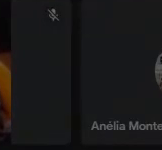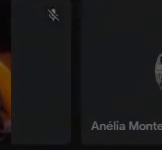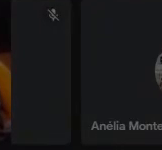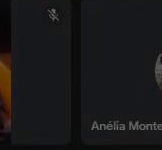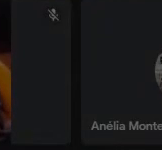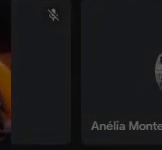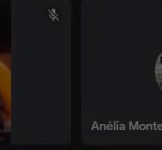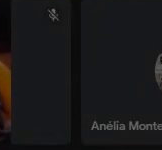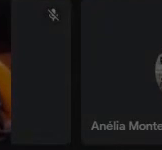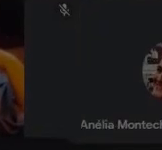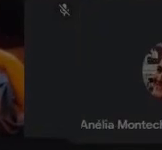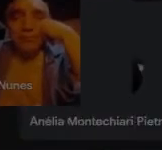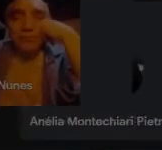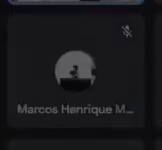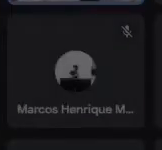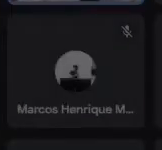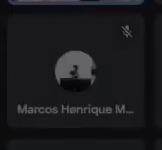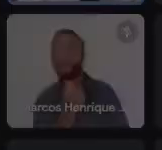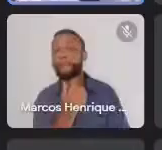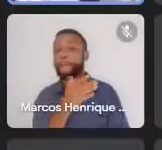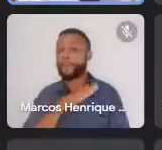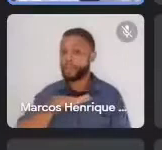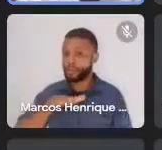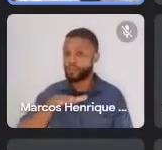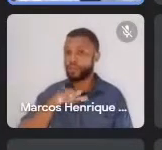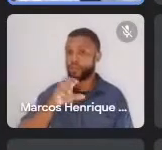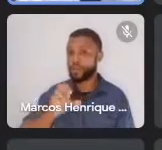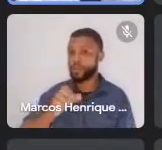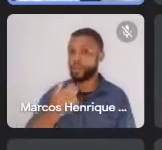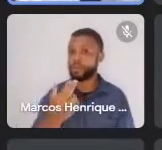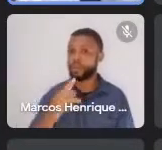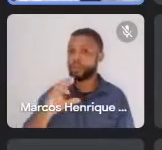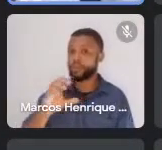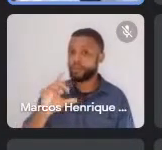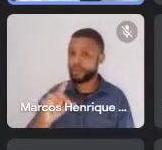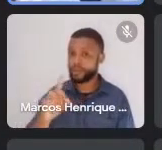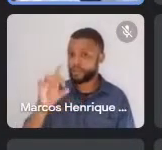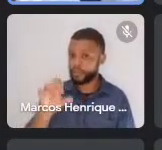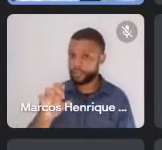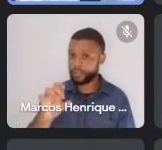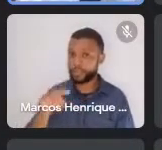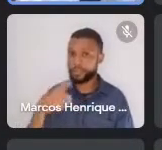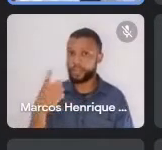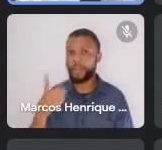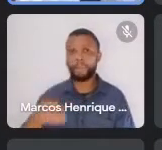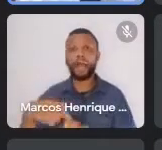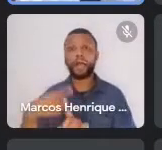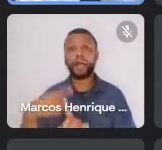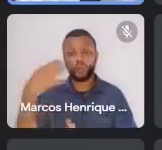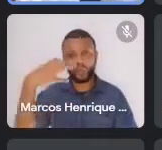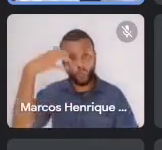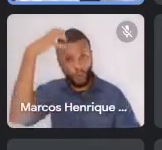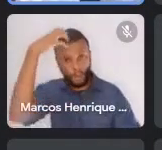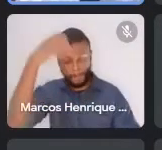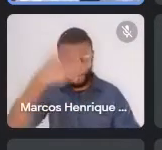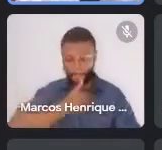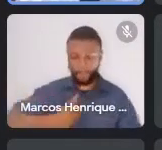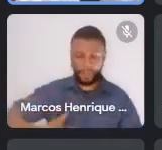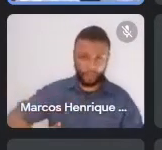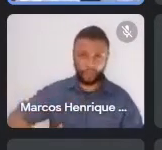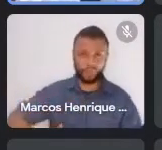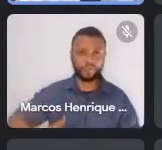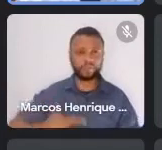Menino Euclides e o Império. Então, é a primeira, assim, para contextualizar a infância de Euclides, né?